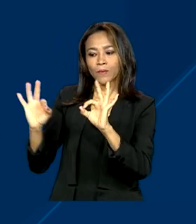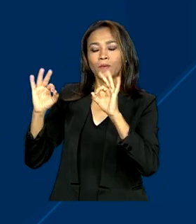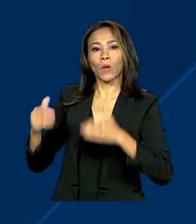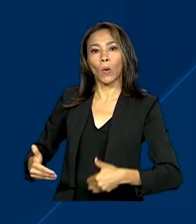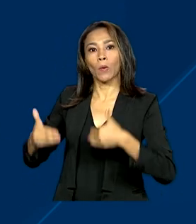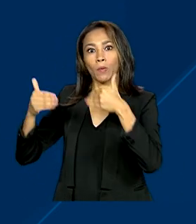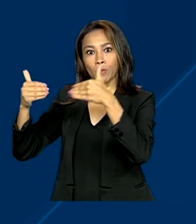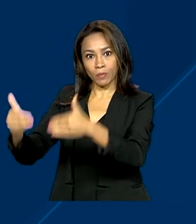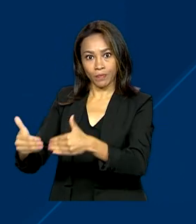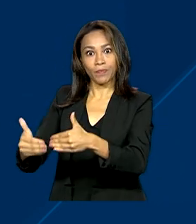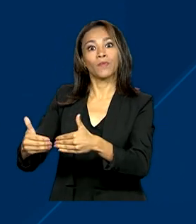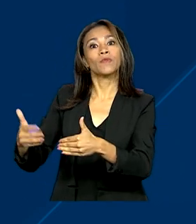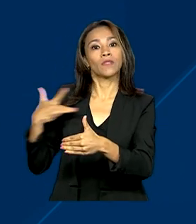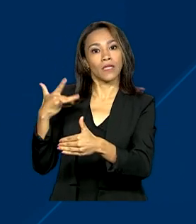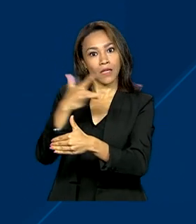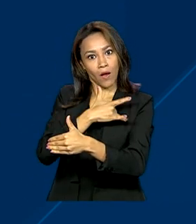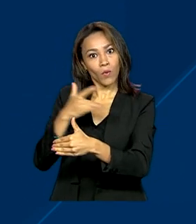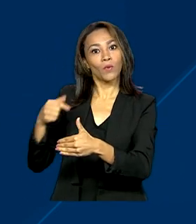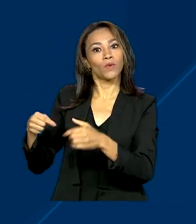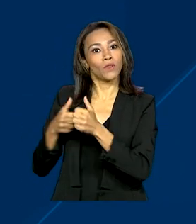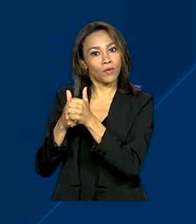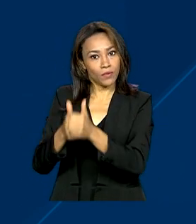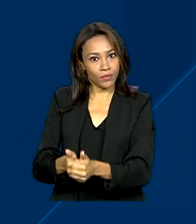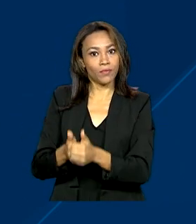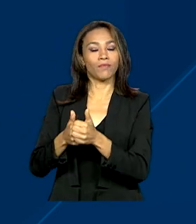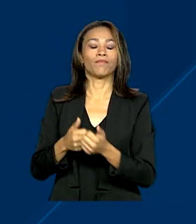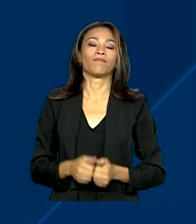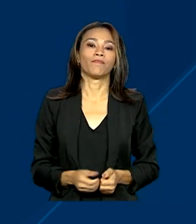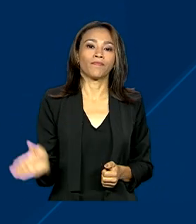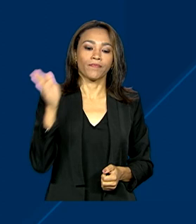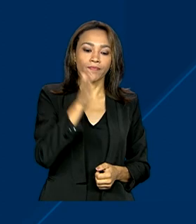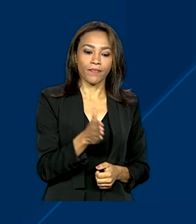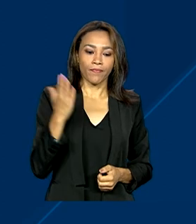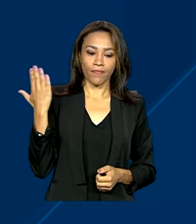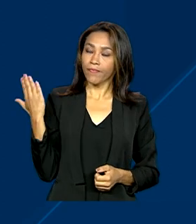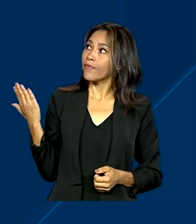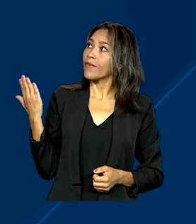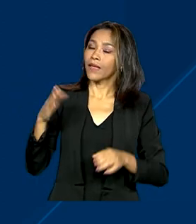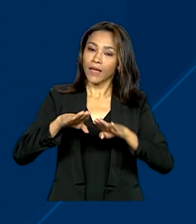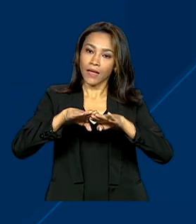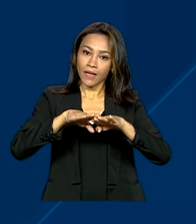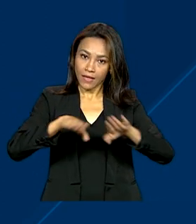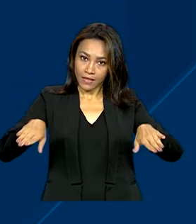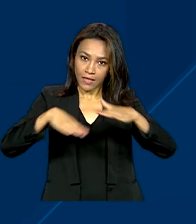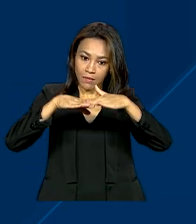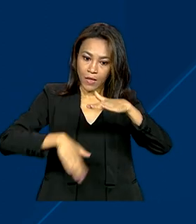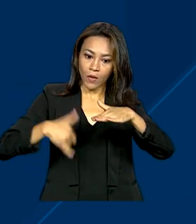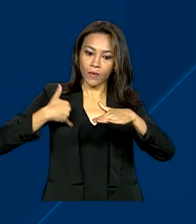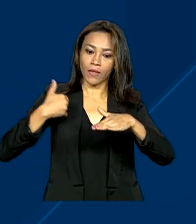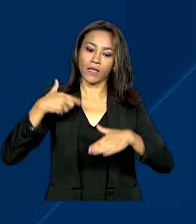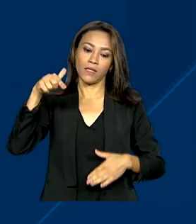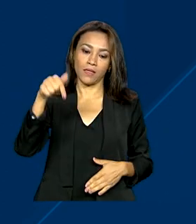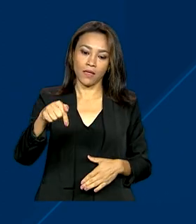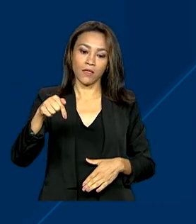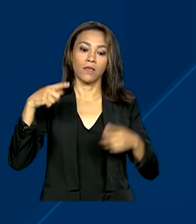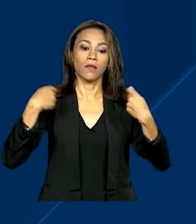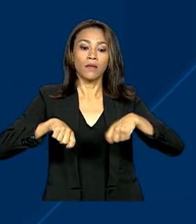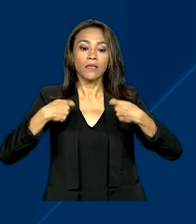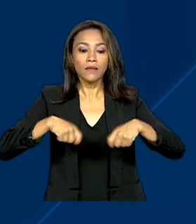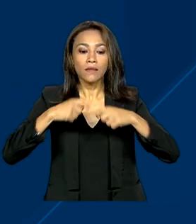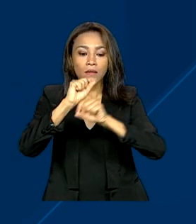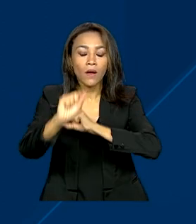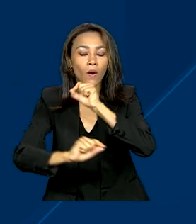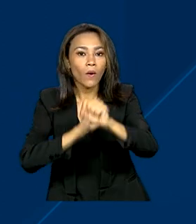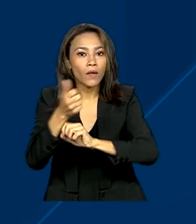de Imunizações do Ministério da Saúde. E as crianças menores de 7 anos devem passar